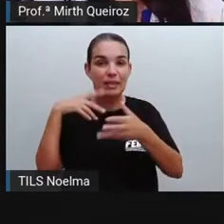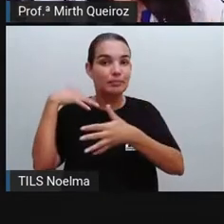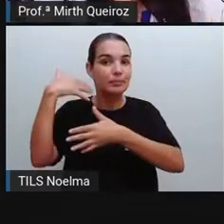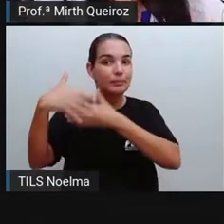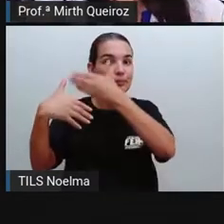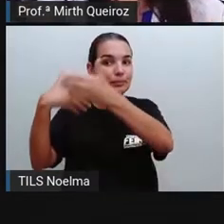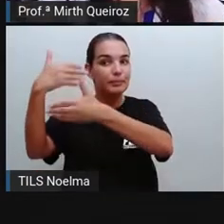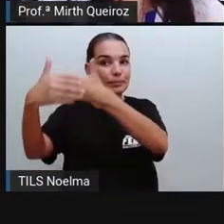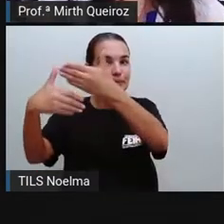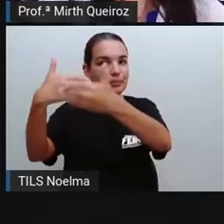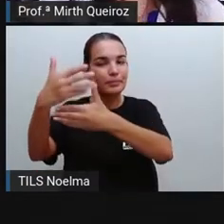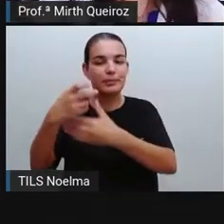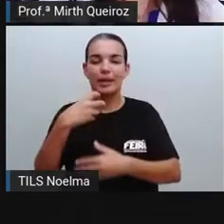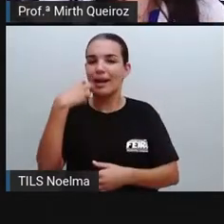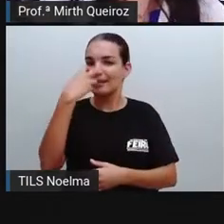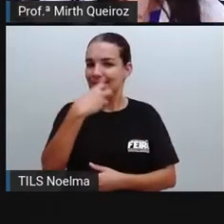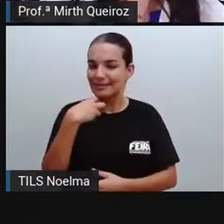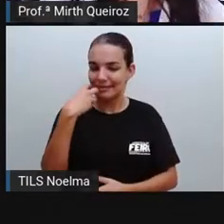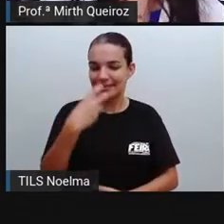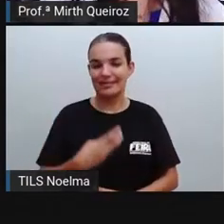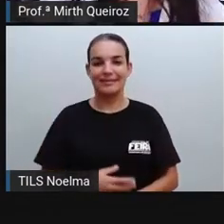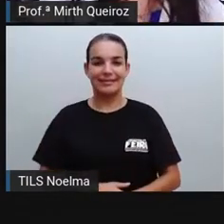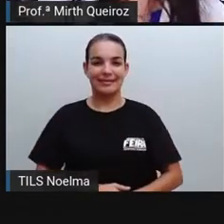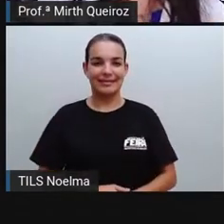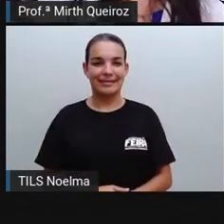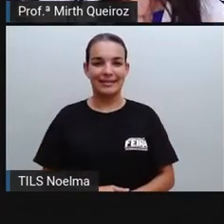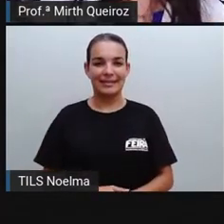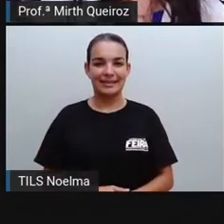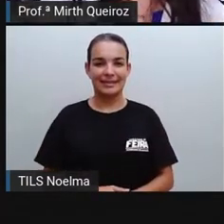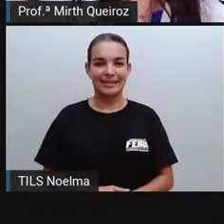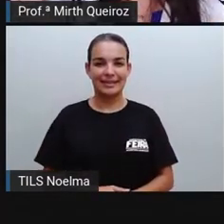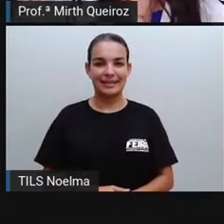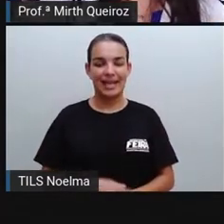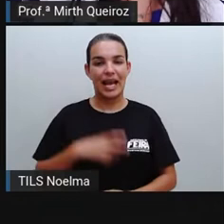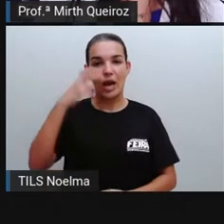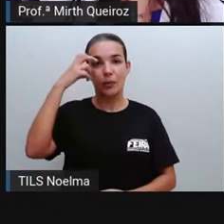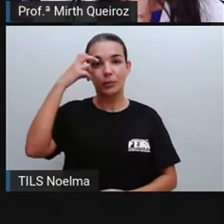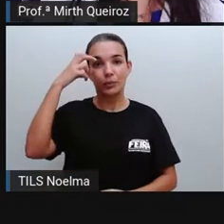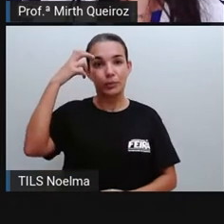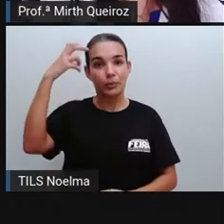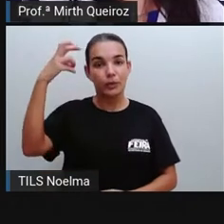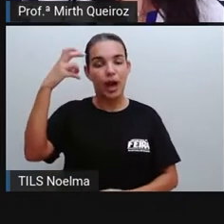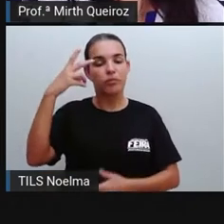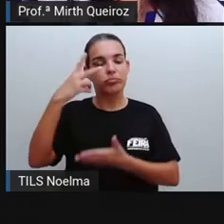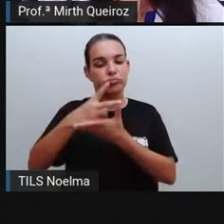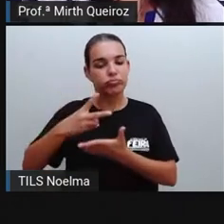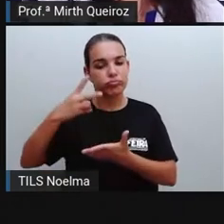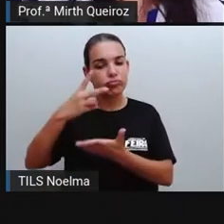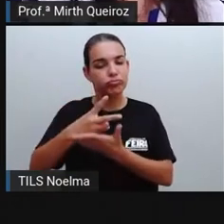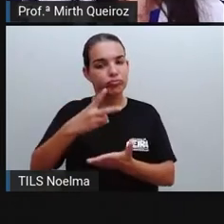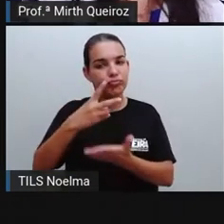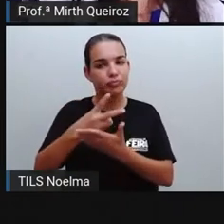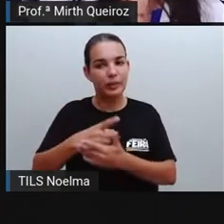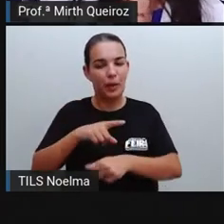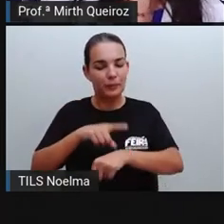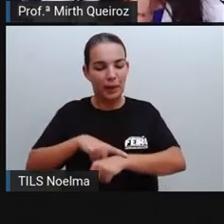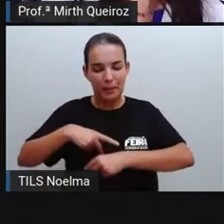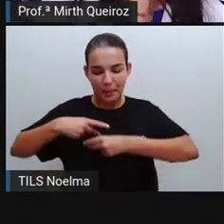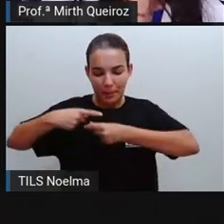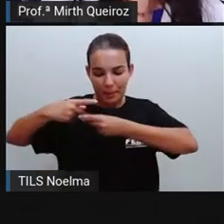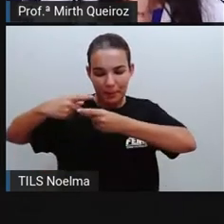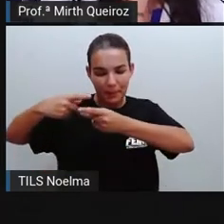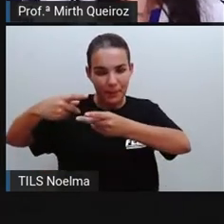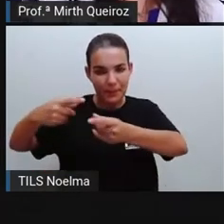através de quê? Da tradição oral. E ela vai se perpetuando aí através dos tempos. Ela tem um